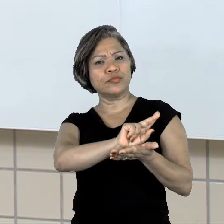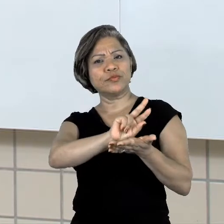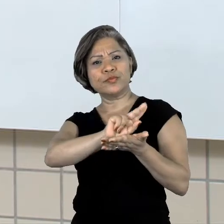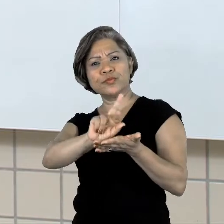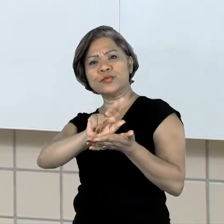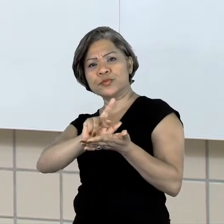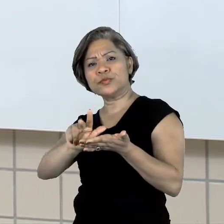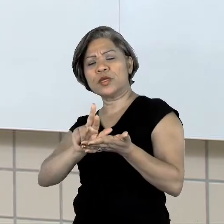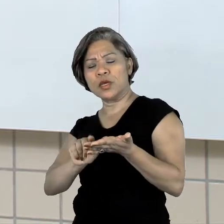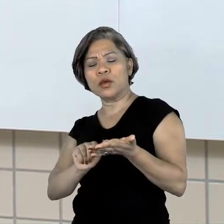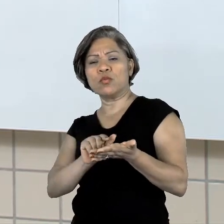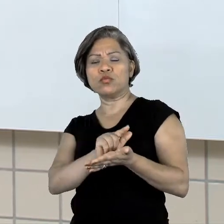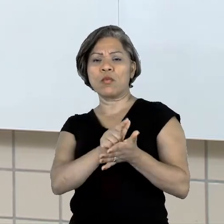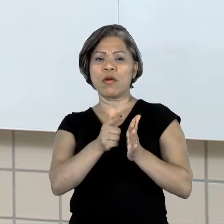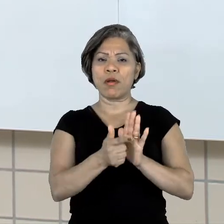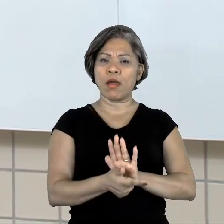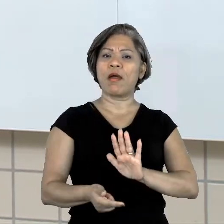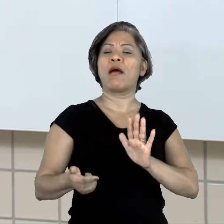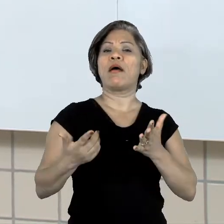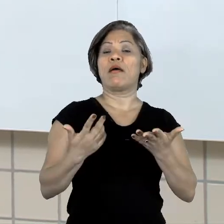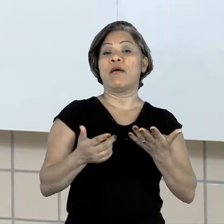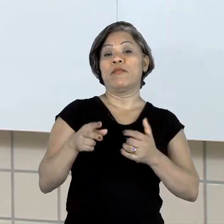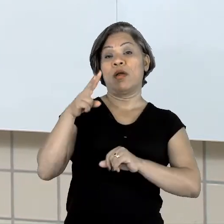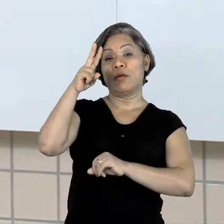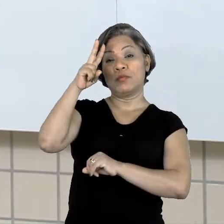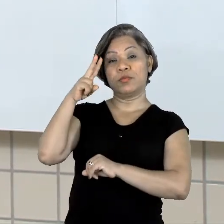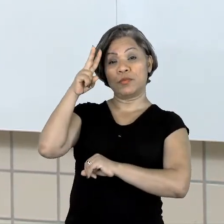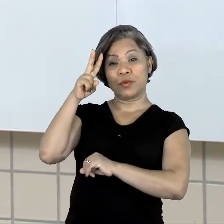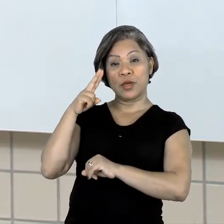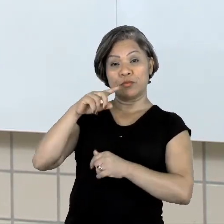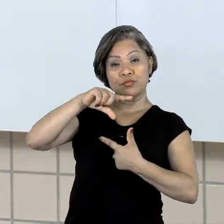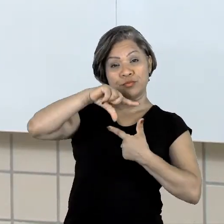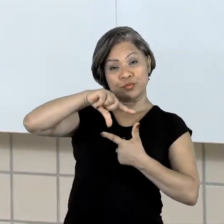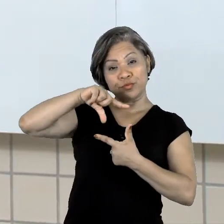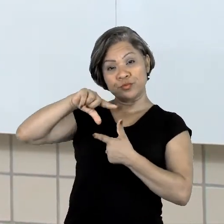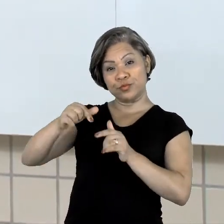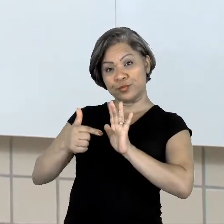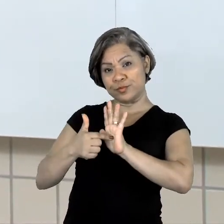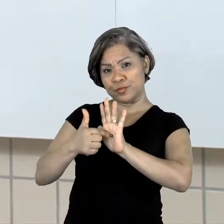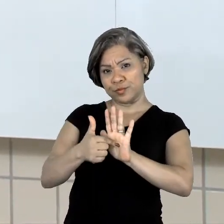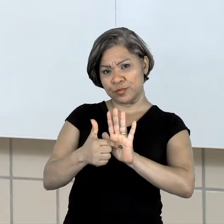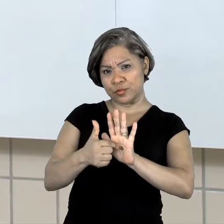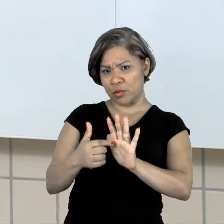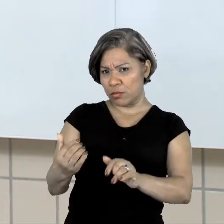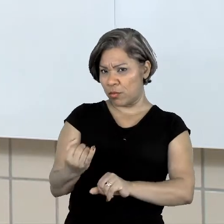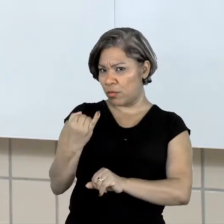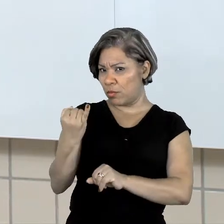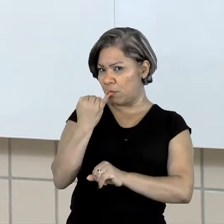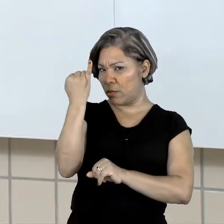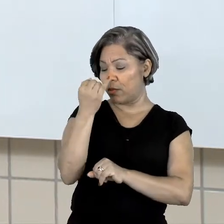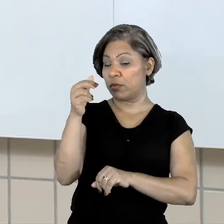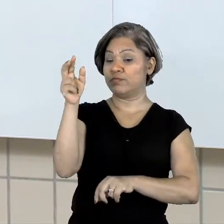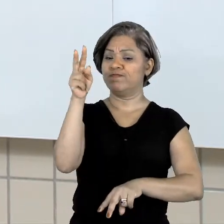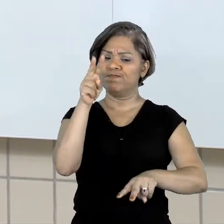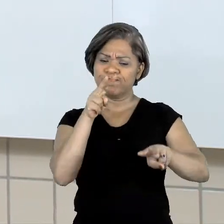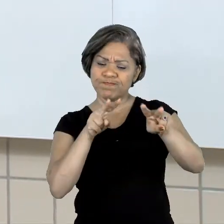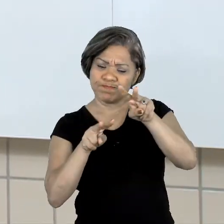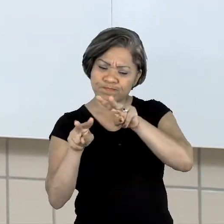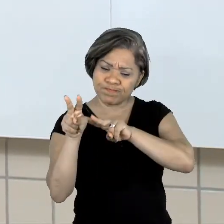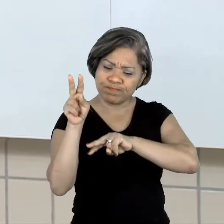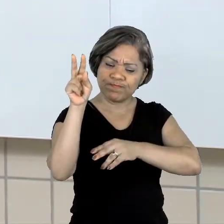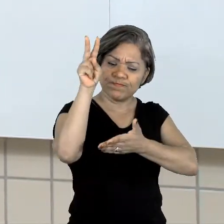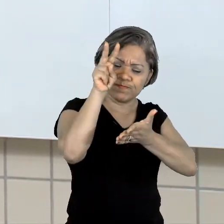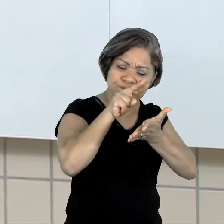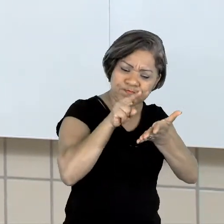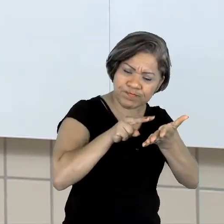apresenta. Vimos o quanto é importante analisarmos, fazermos a leitura dos recursos gráficos